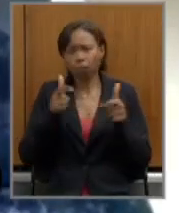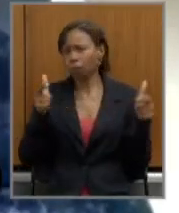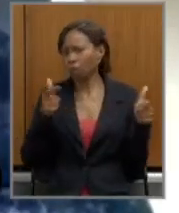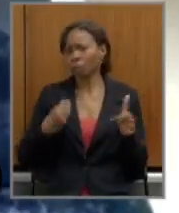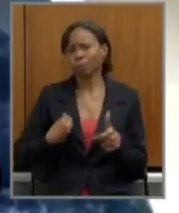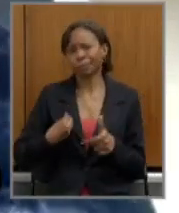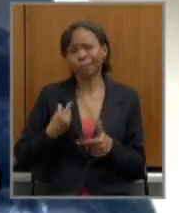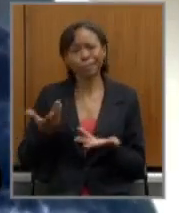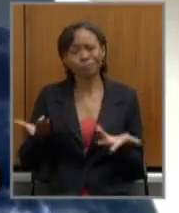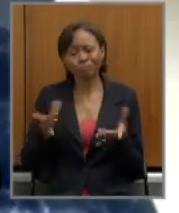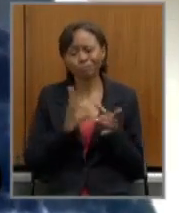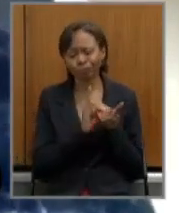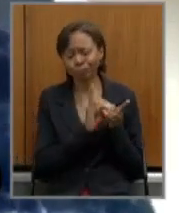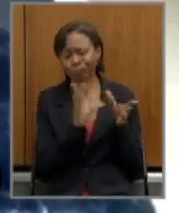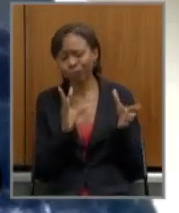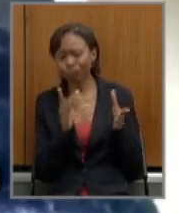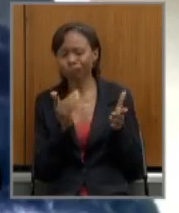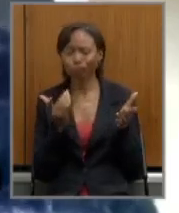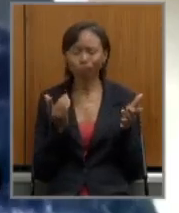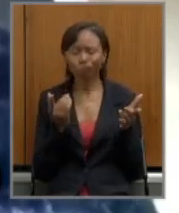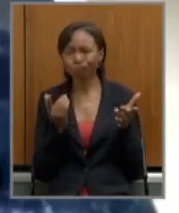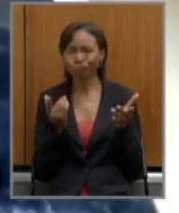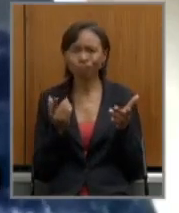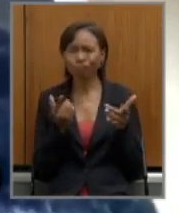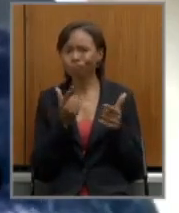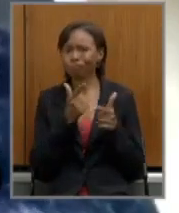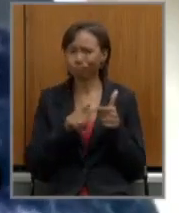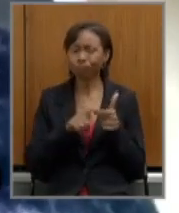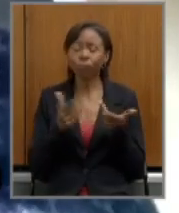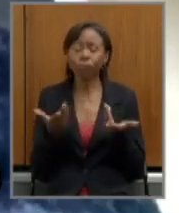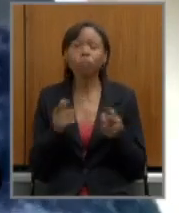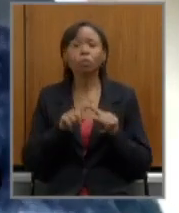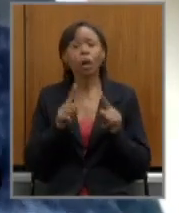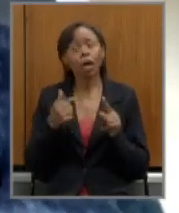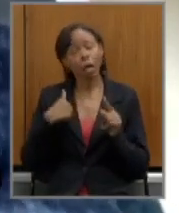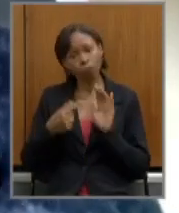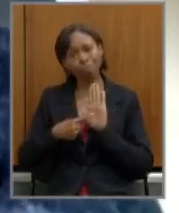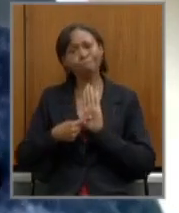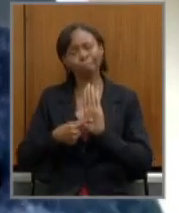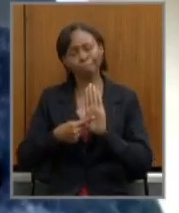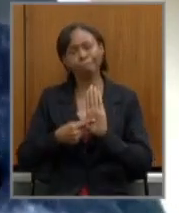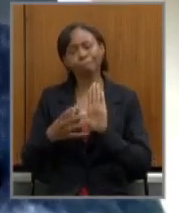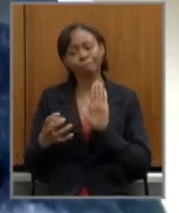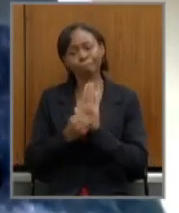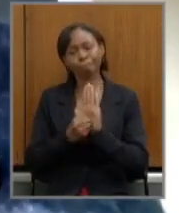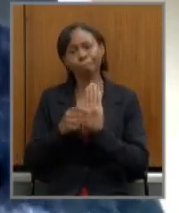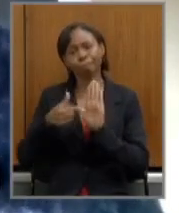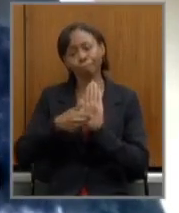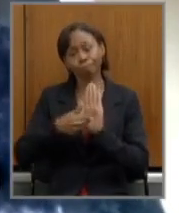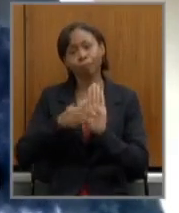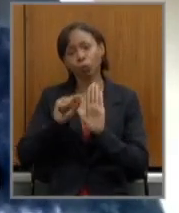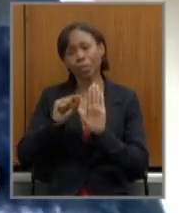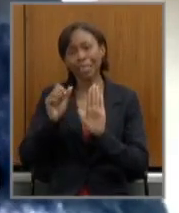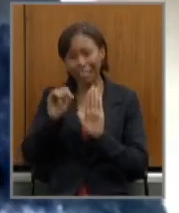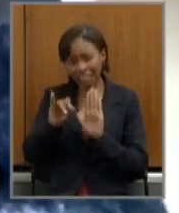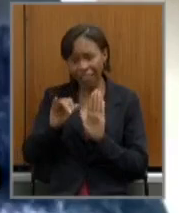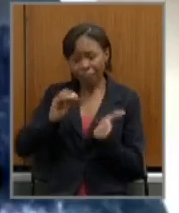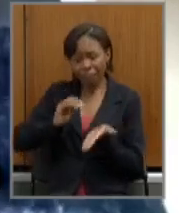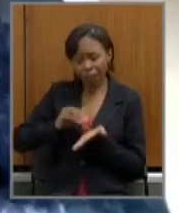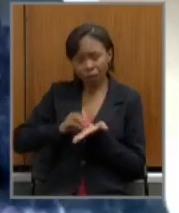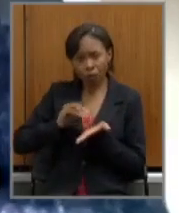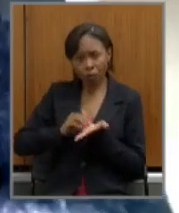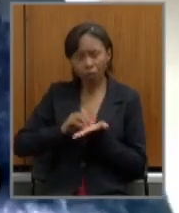democracia então portanto registro aqui que sem participação nós estamos de